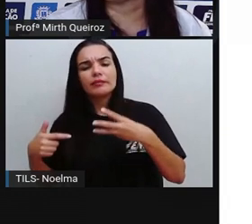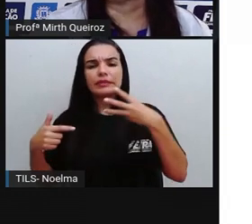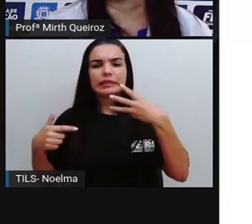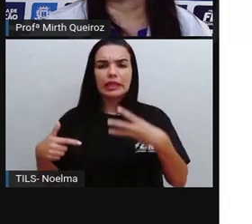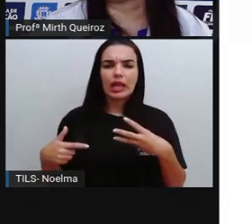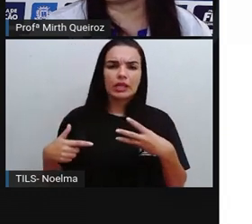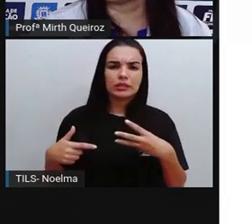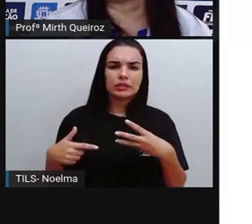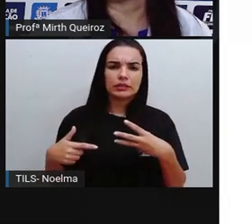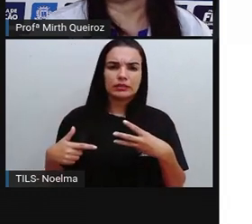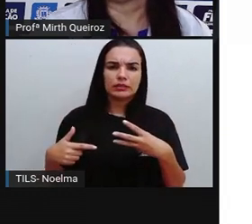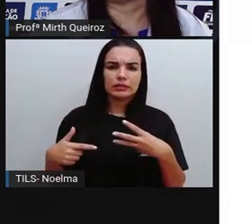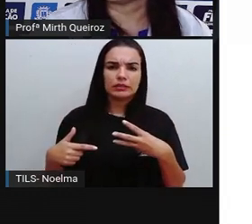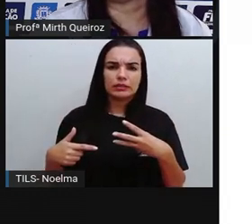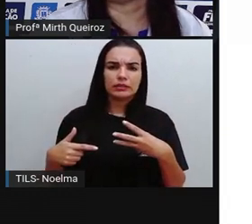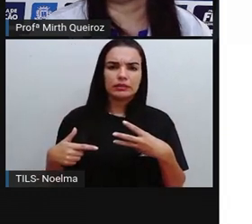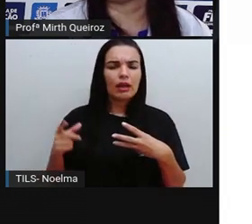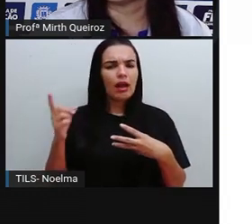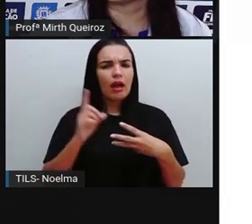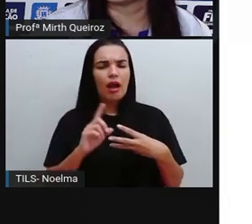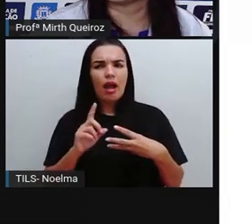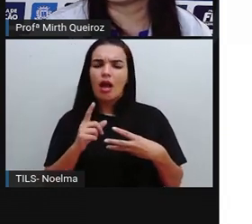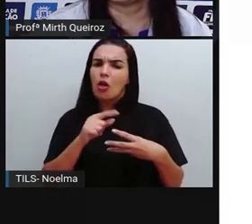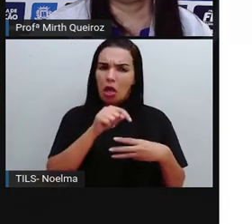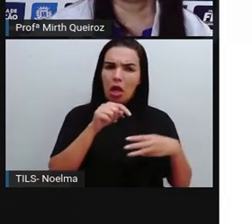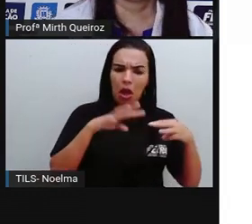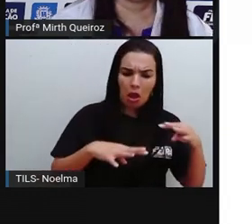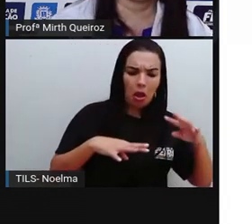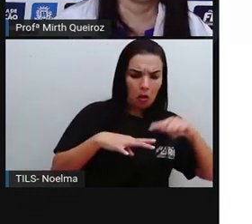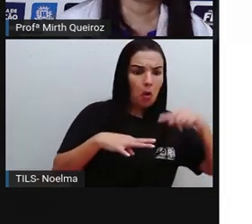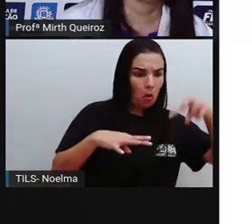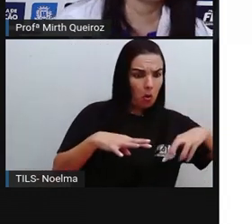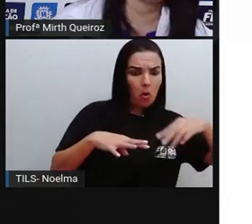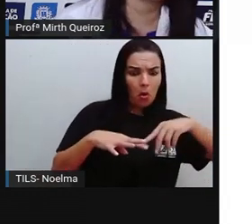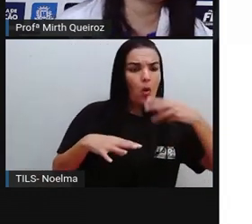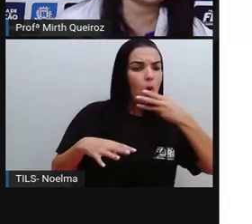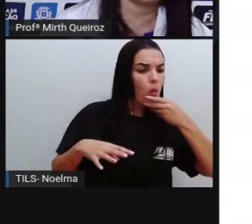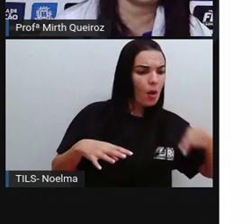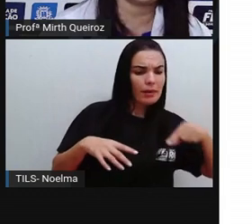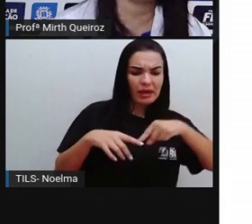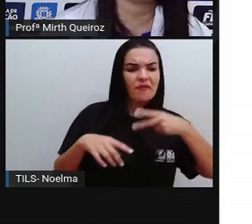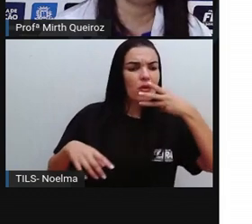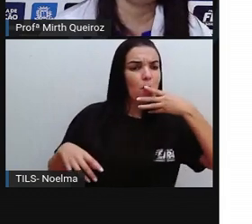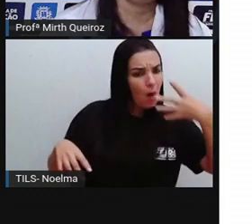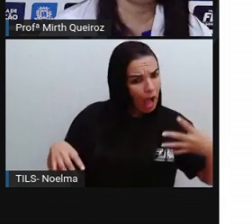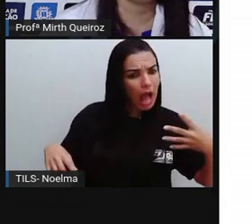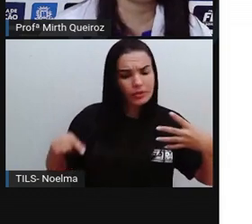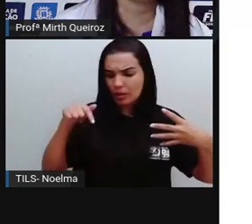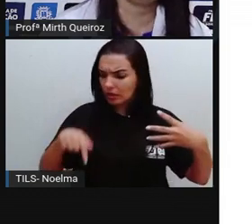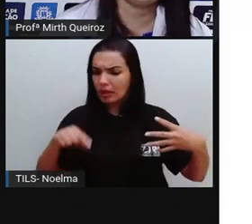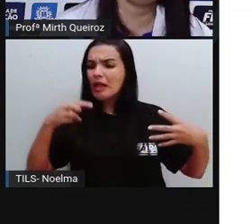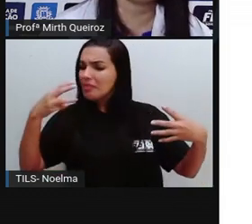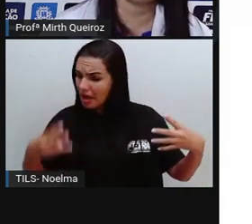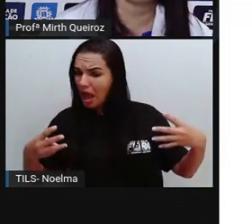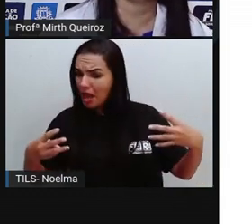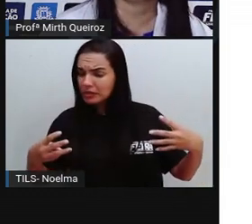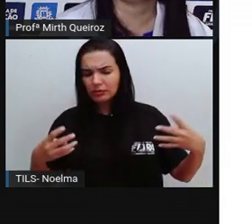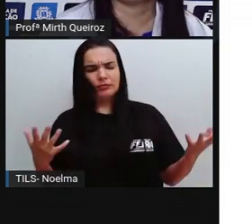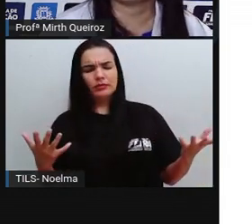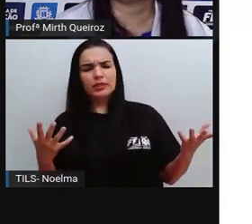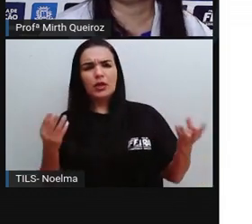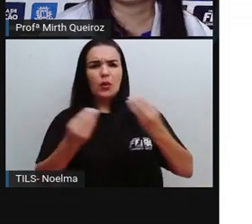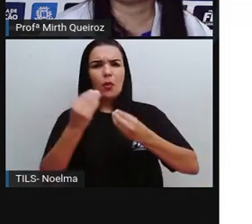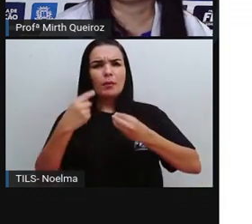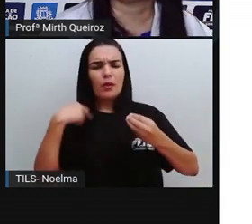vendo três pedacinhos de madeira. E aí, quem é que está errado? O primeiro homem ou